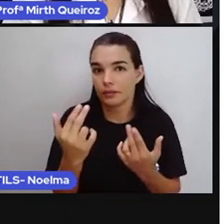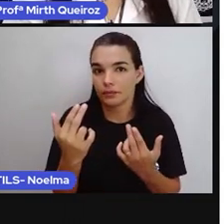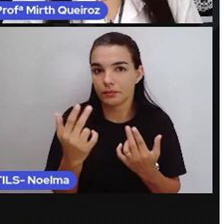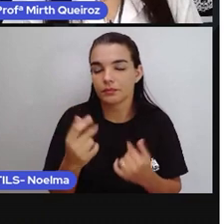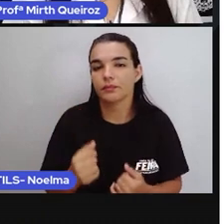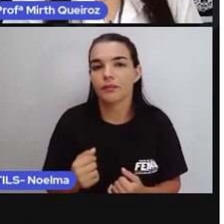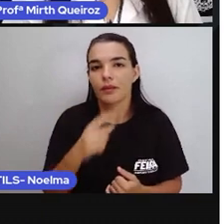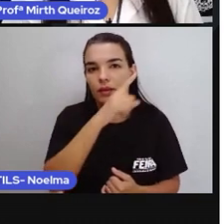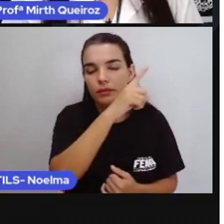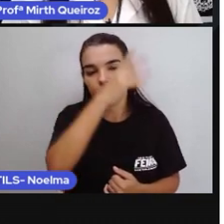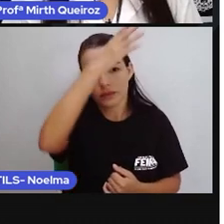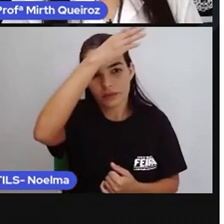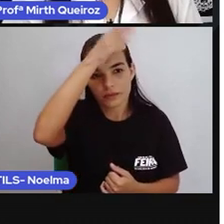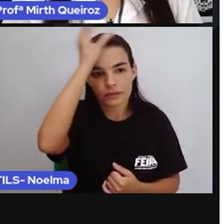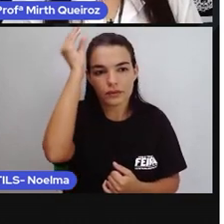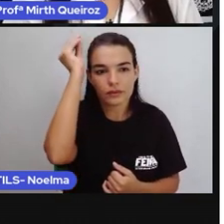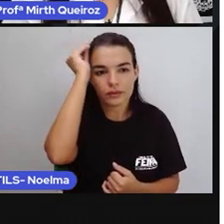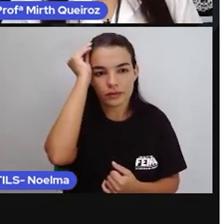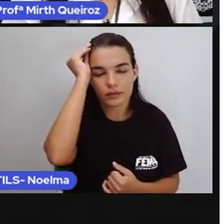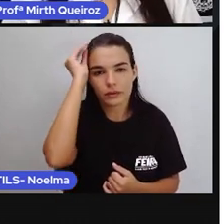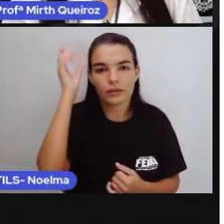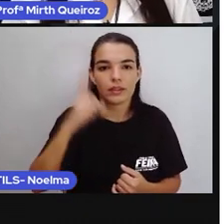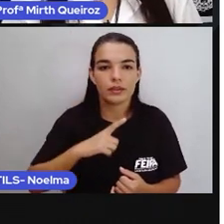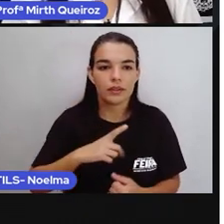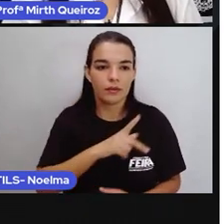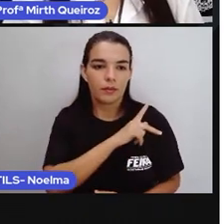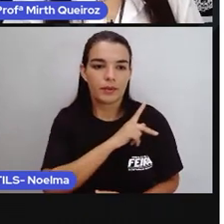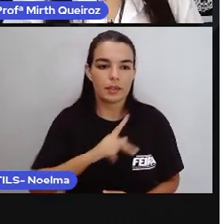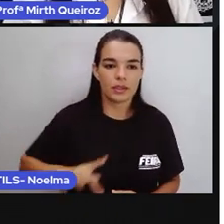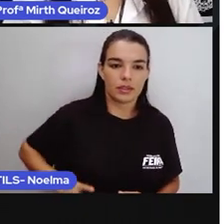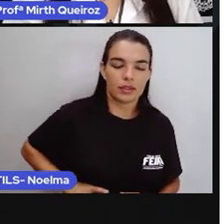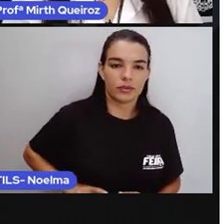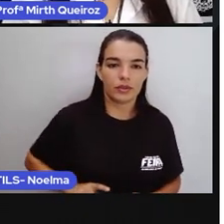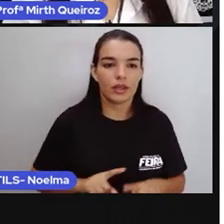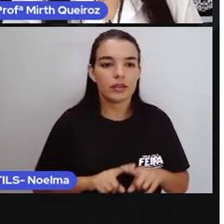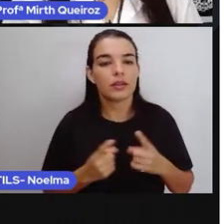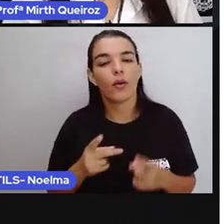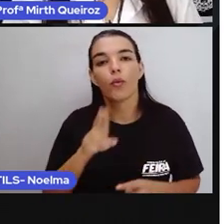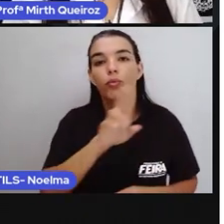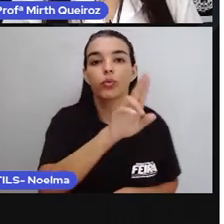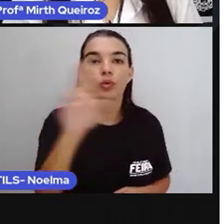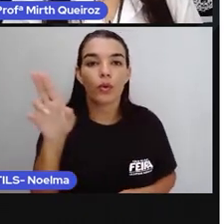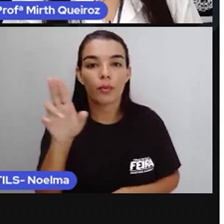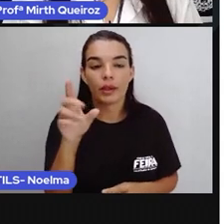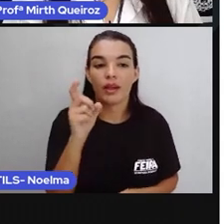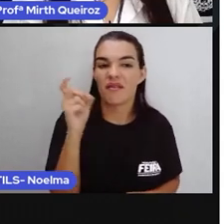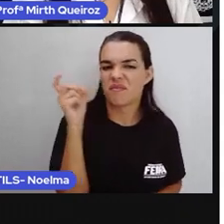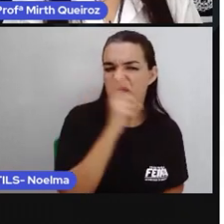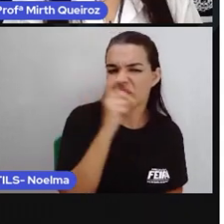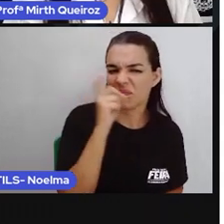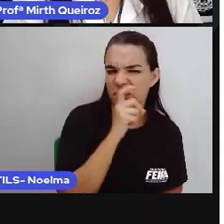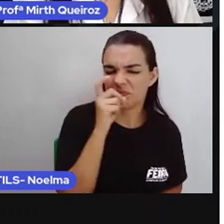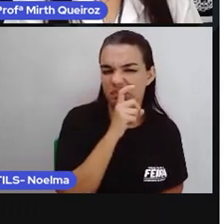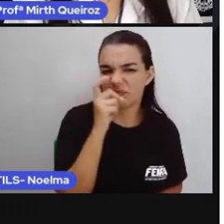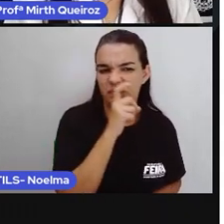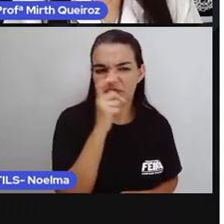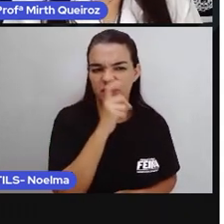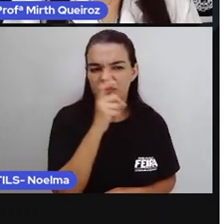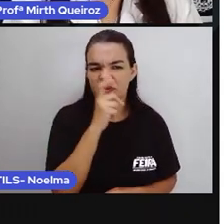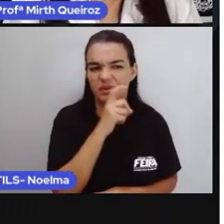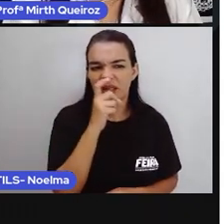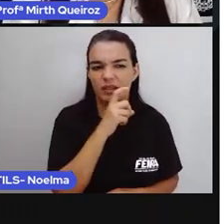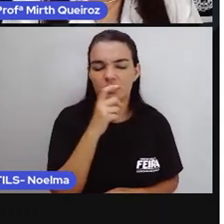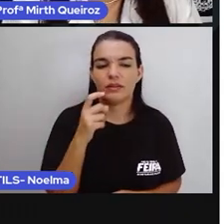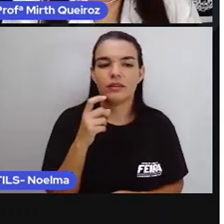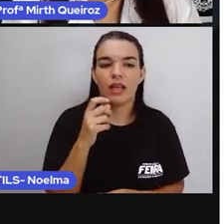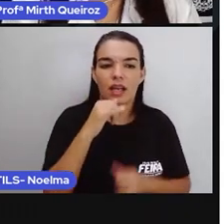tornou-se presidente. Fake news é um termo em inglês e é usado para se referir a falsas informações divulgadas principalmente